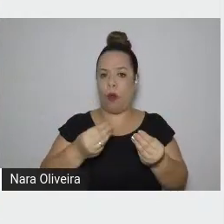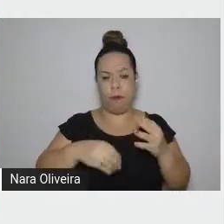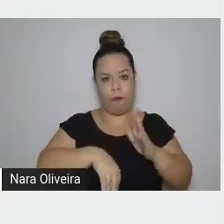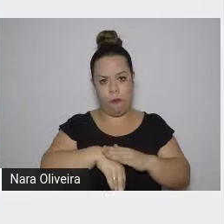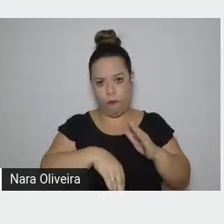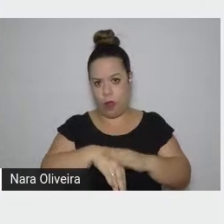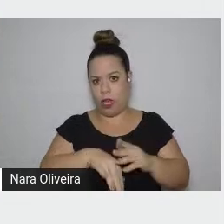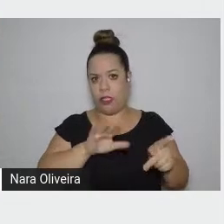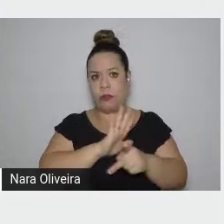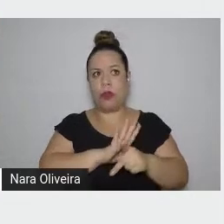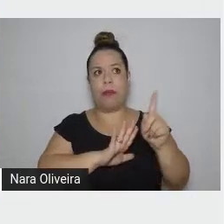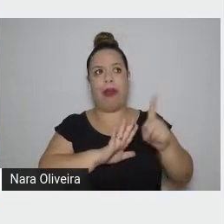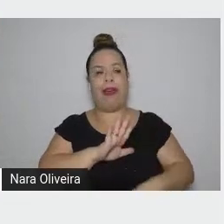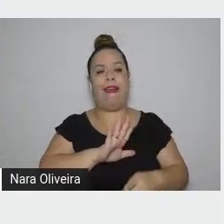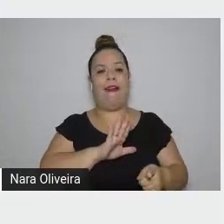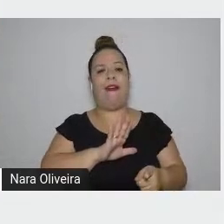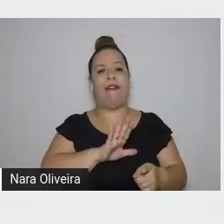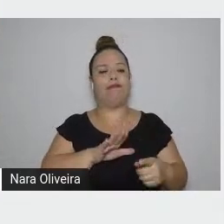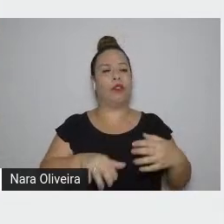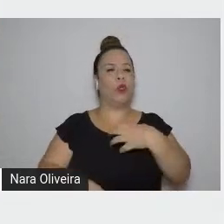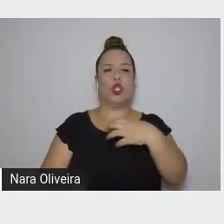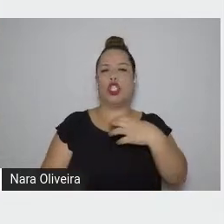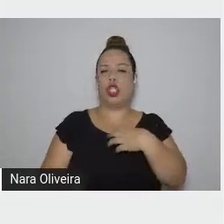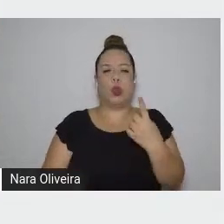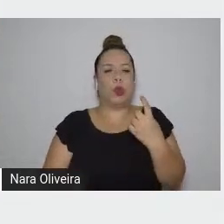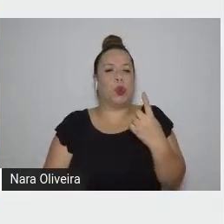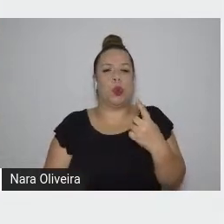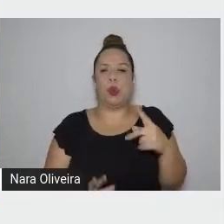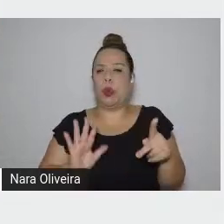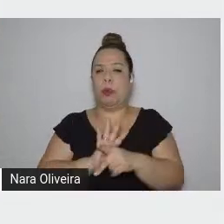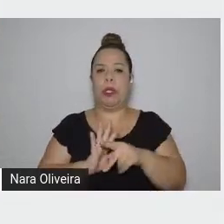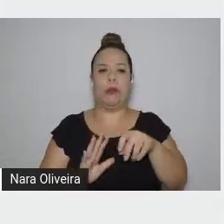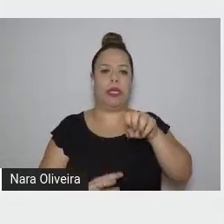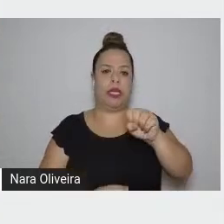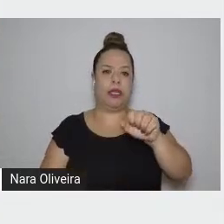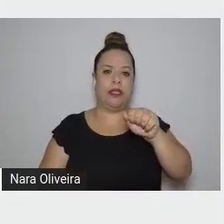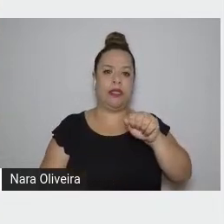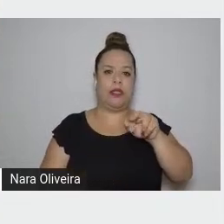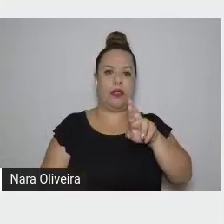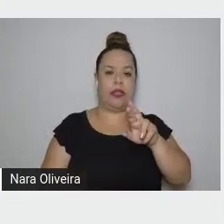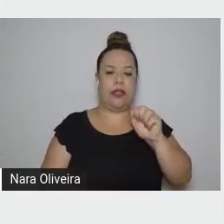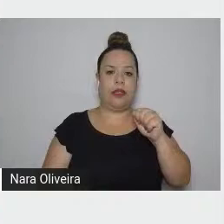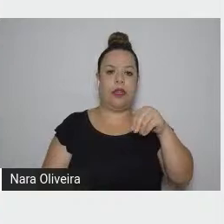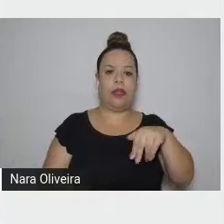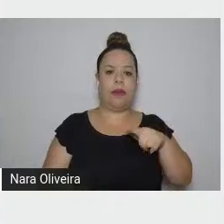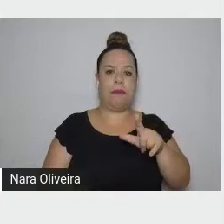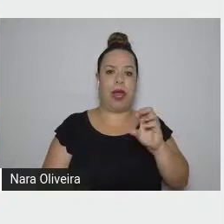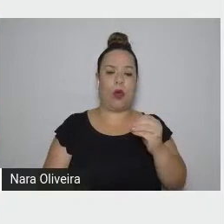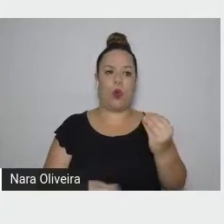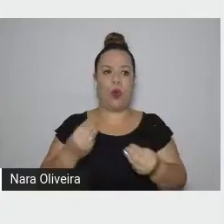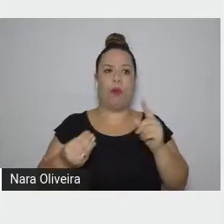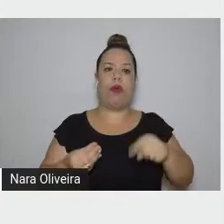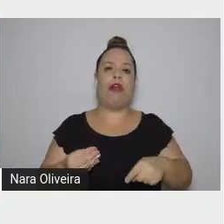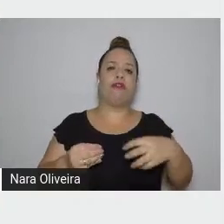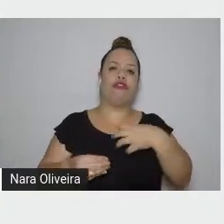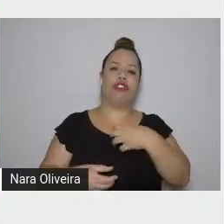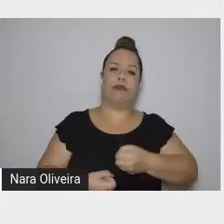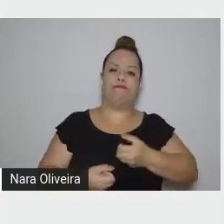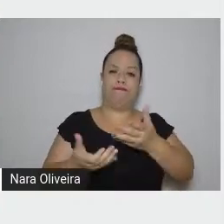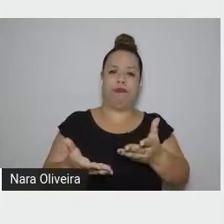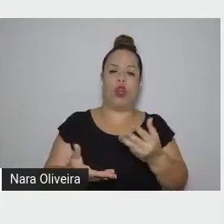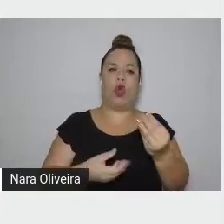de Saramago, isso é, a sua voz, a voz do escritor, o estilo,